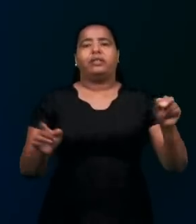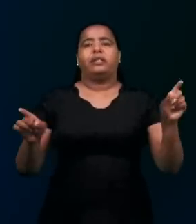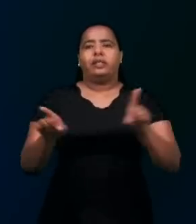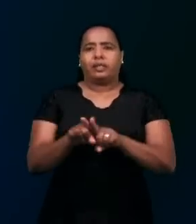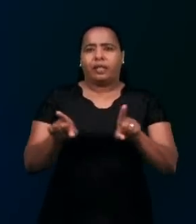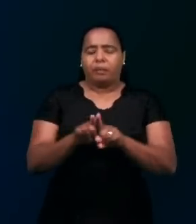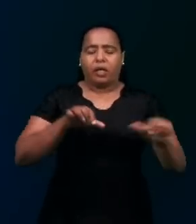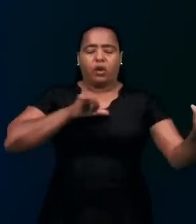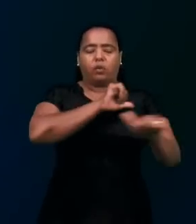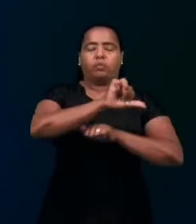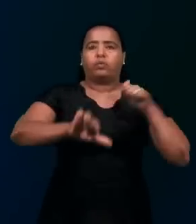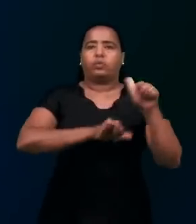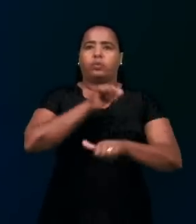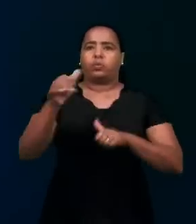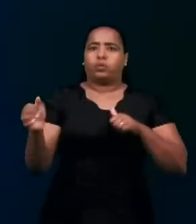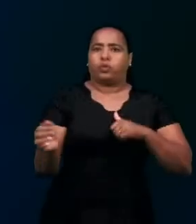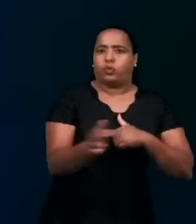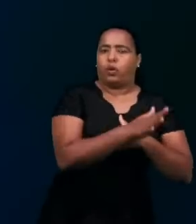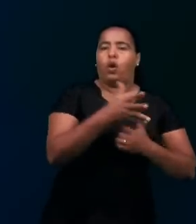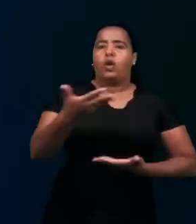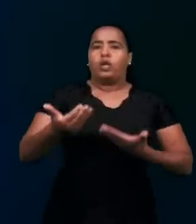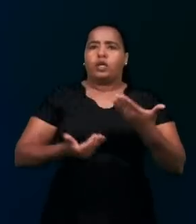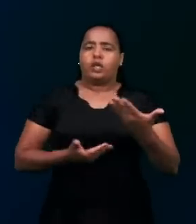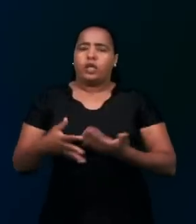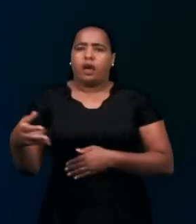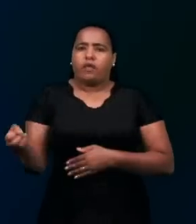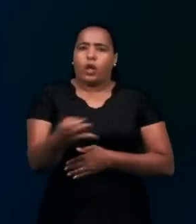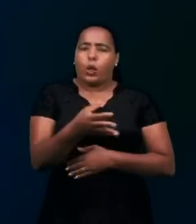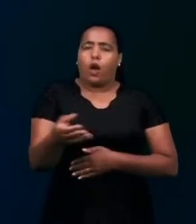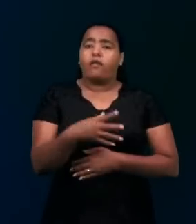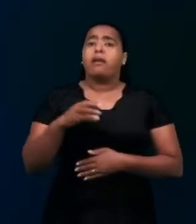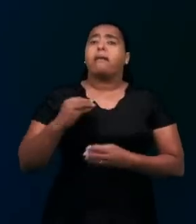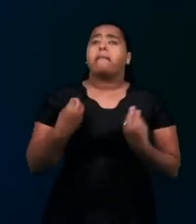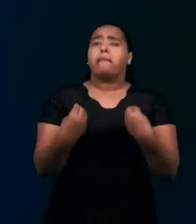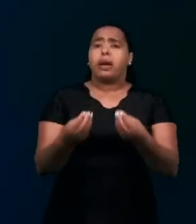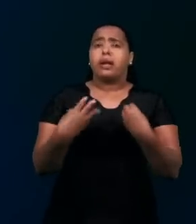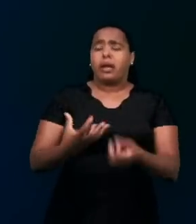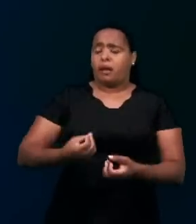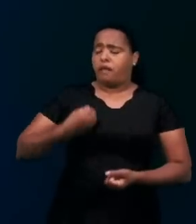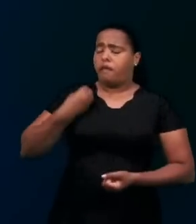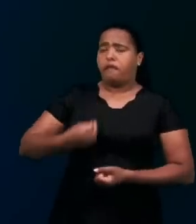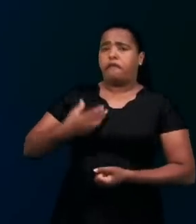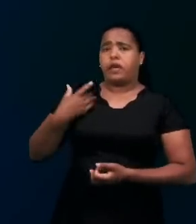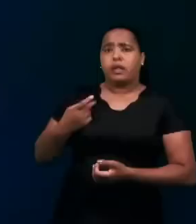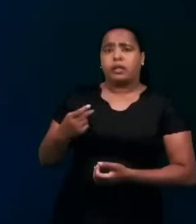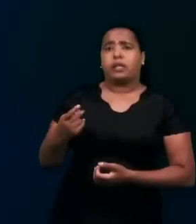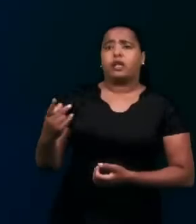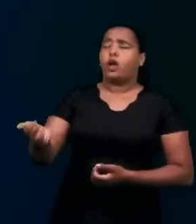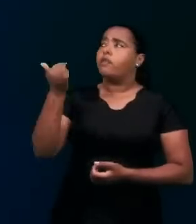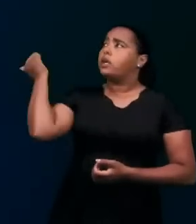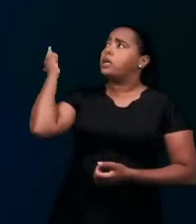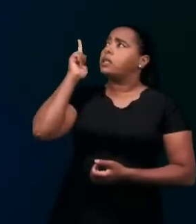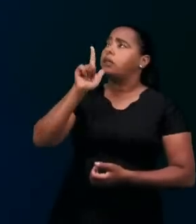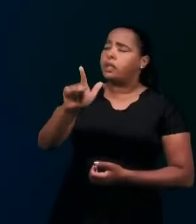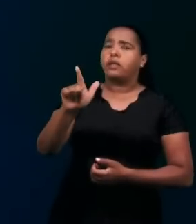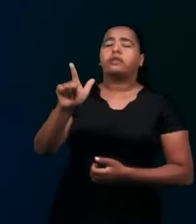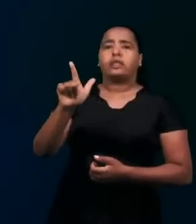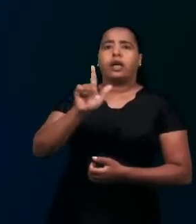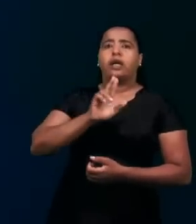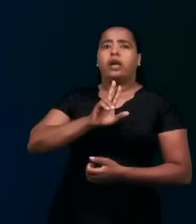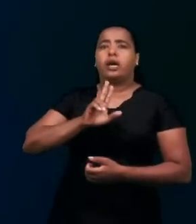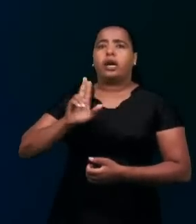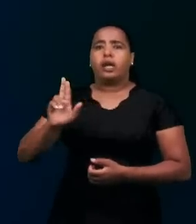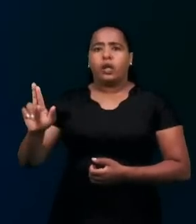hacernos novos, criaturas novas para uma nova vida e também para alcançar